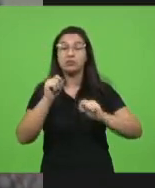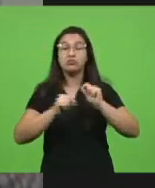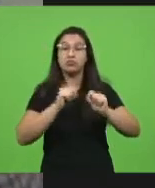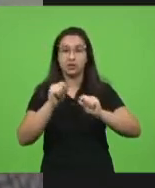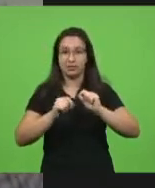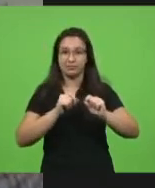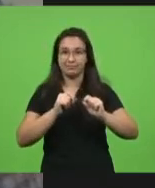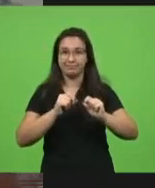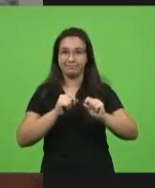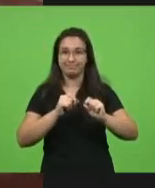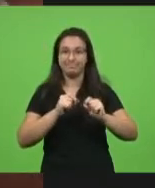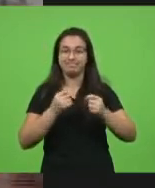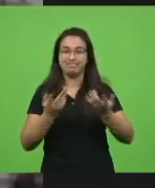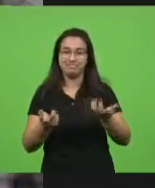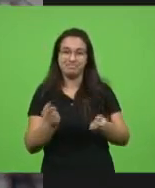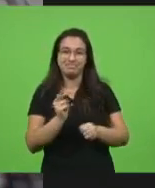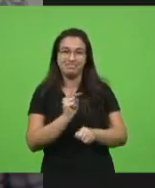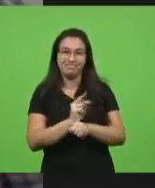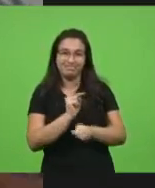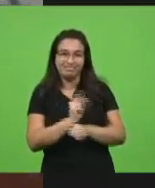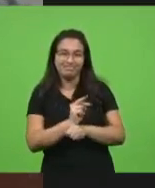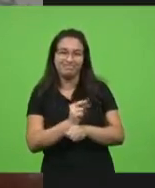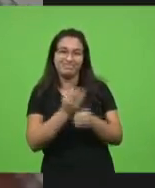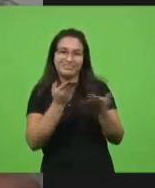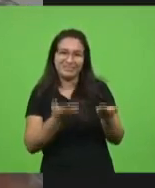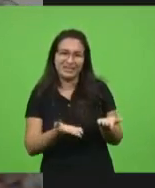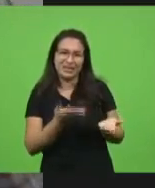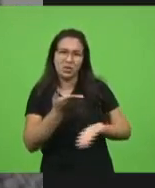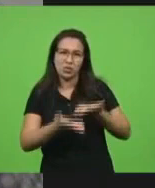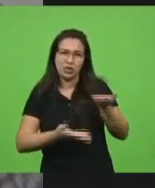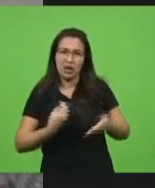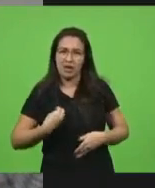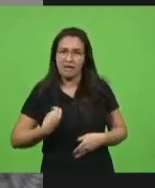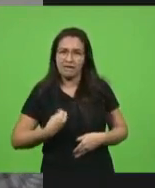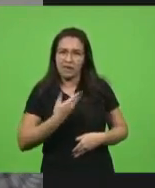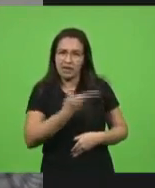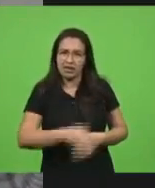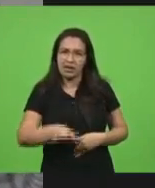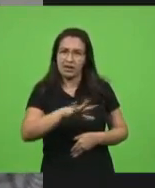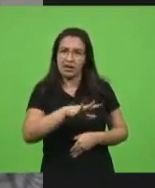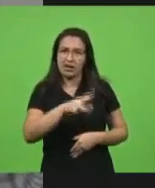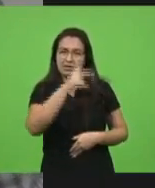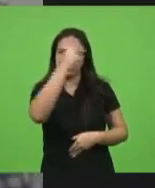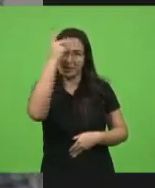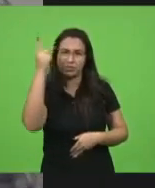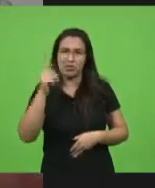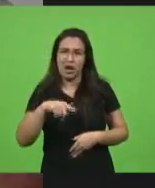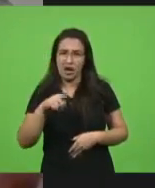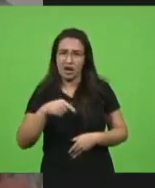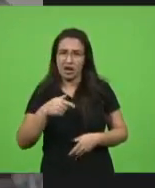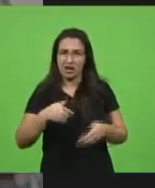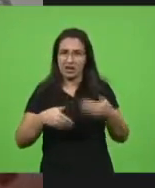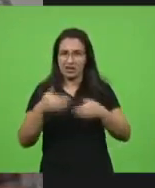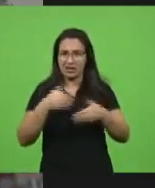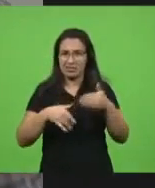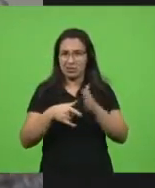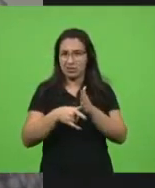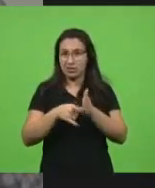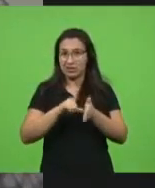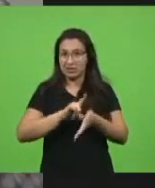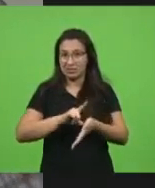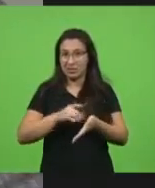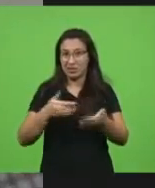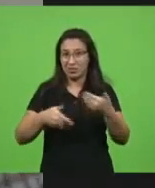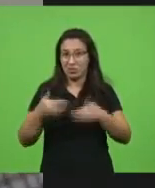vida das pessoas. Se é com tratamento precoce, se não é com tratamento precoce, cada um vai ter a sua